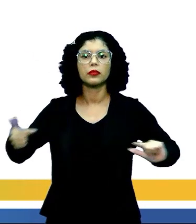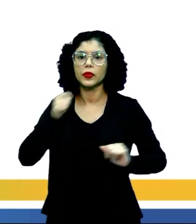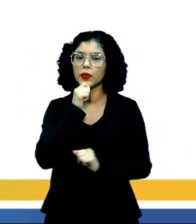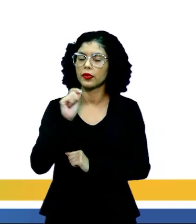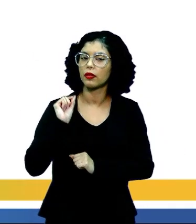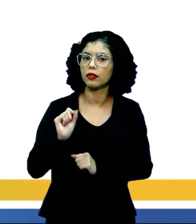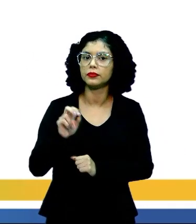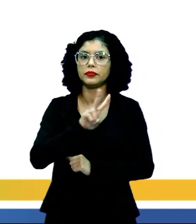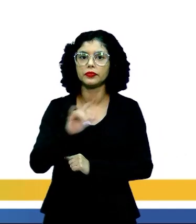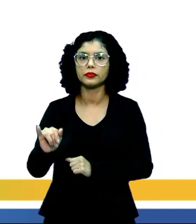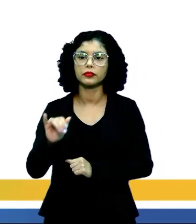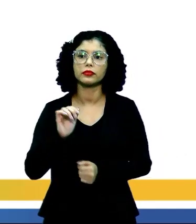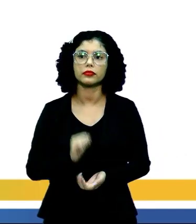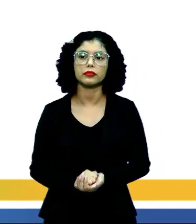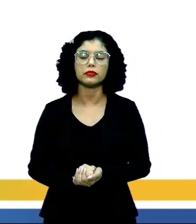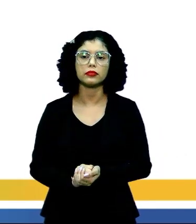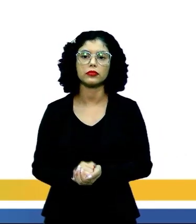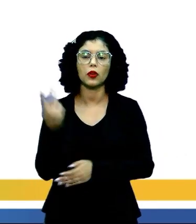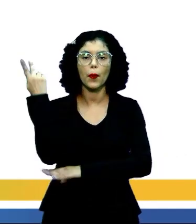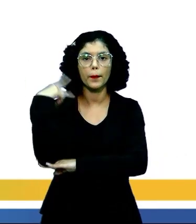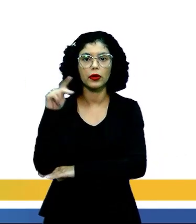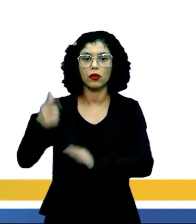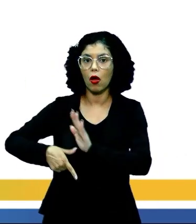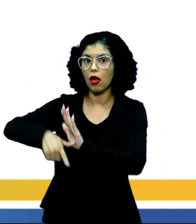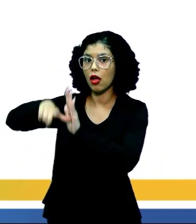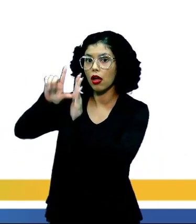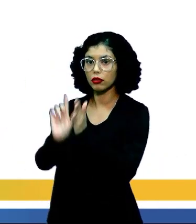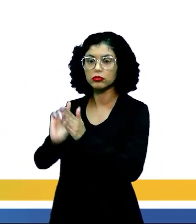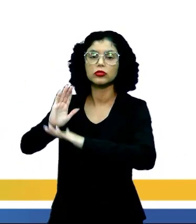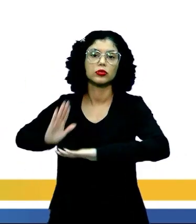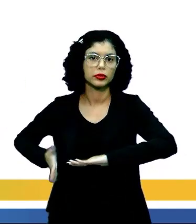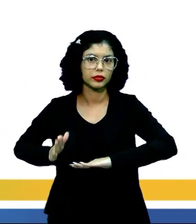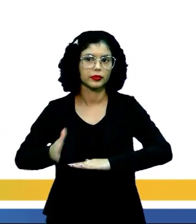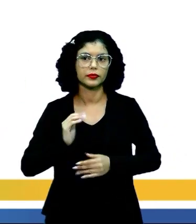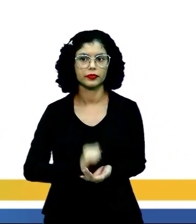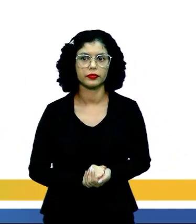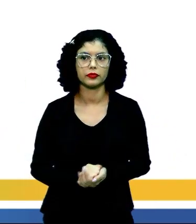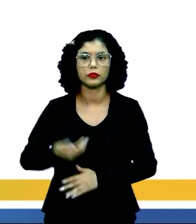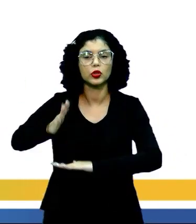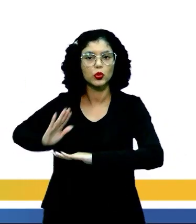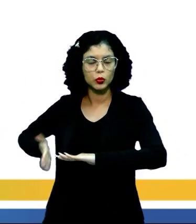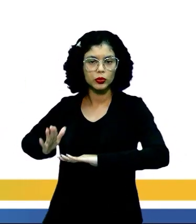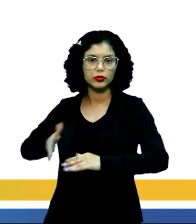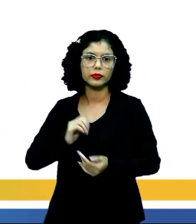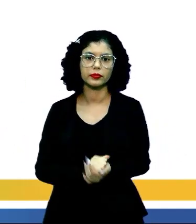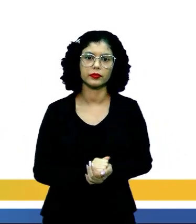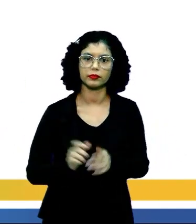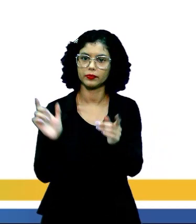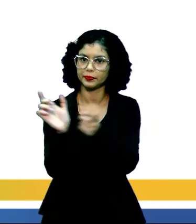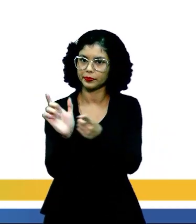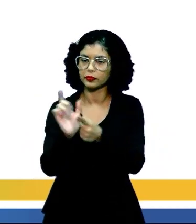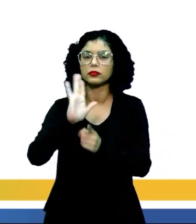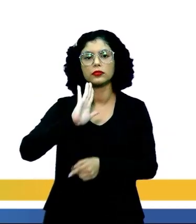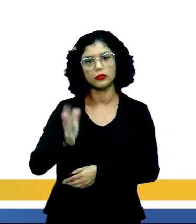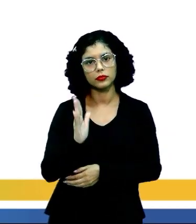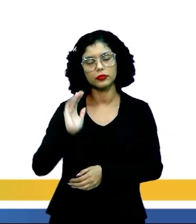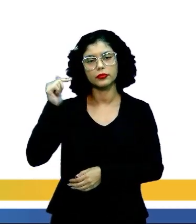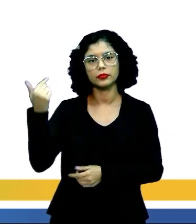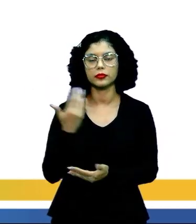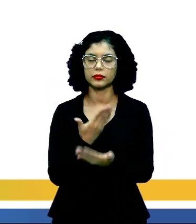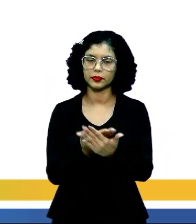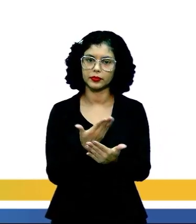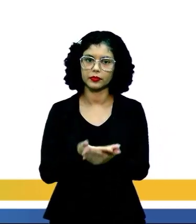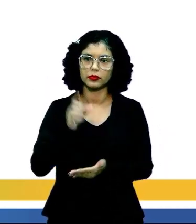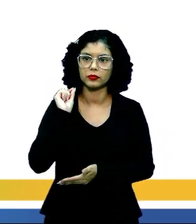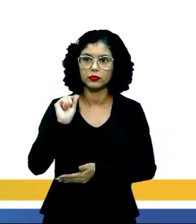ele vai ser o período que vem antes do modernismo. No modernismo, palavrinha-chave já para as próximas aulas,